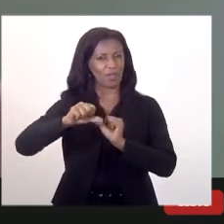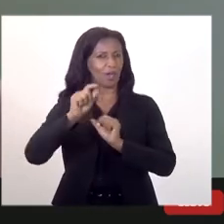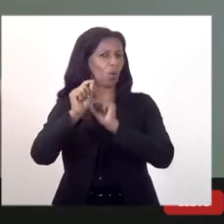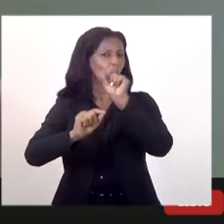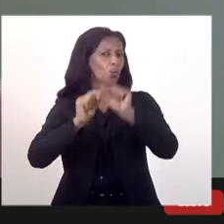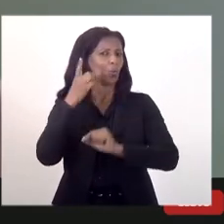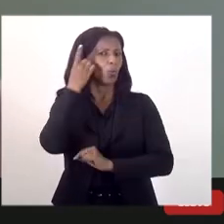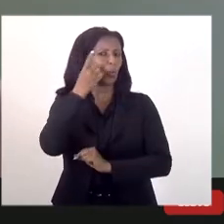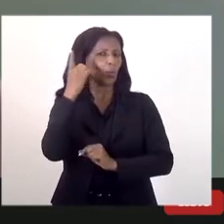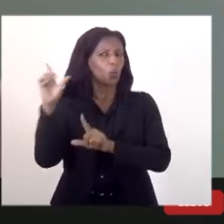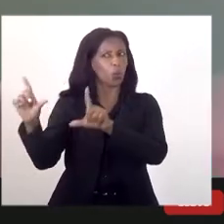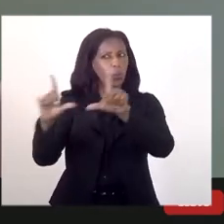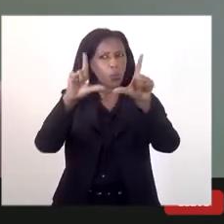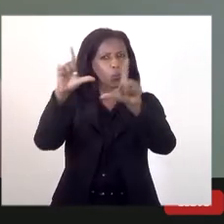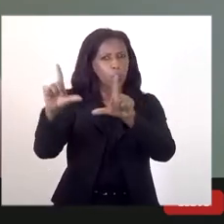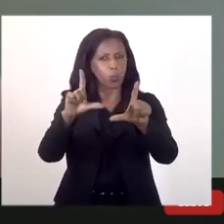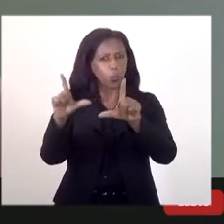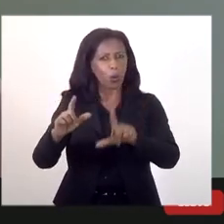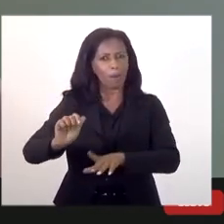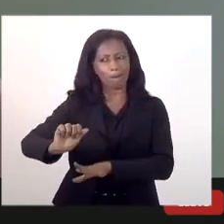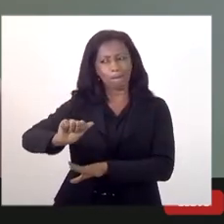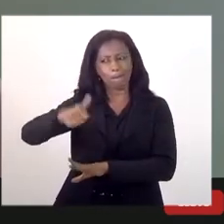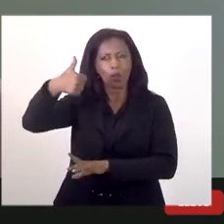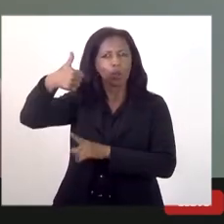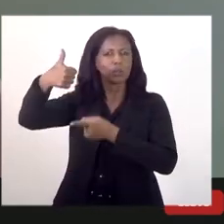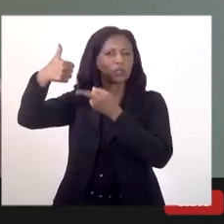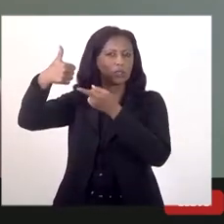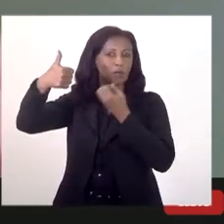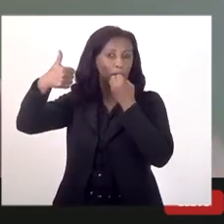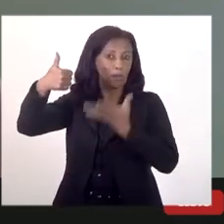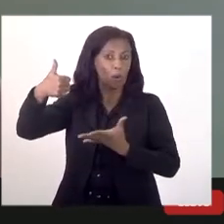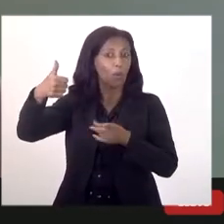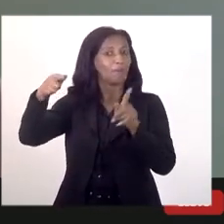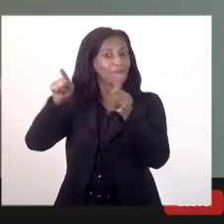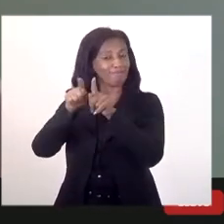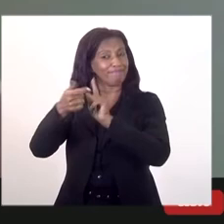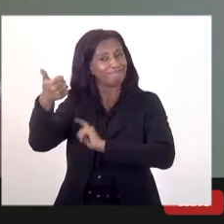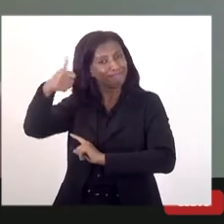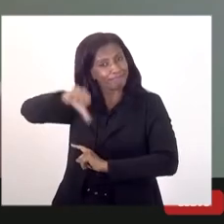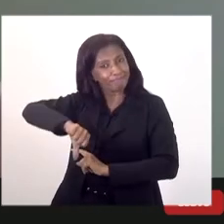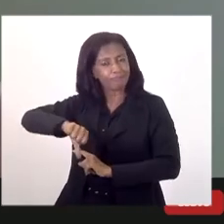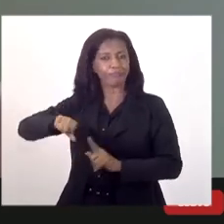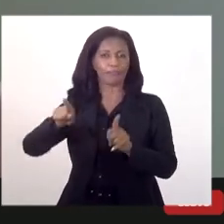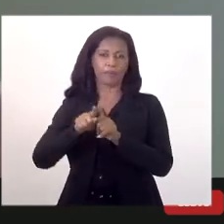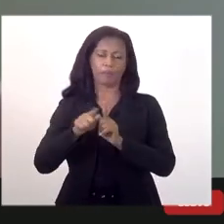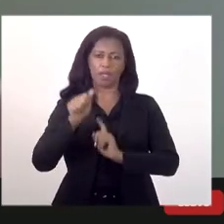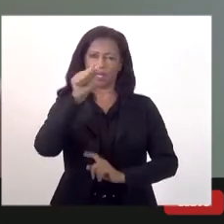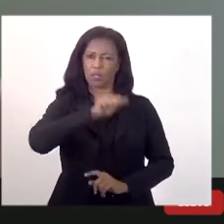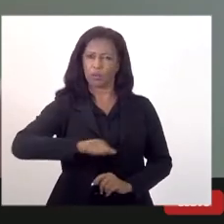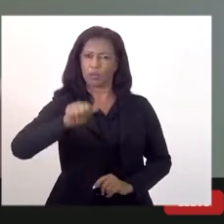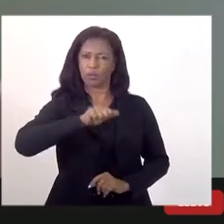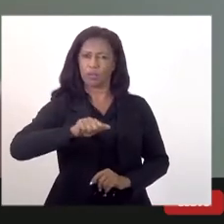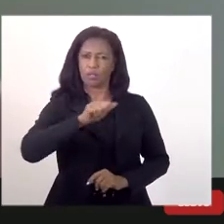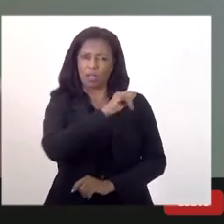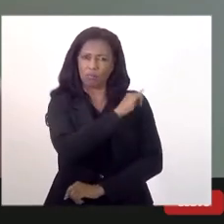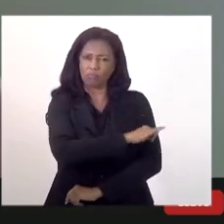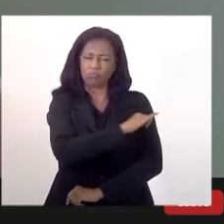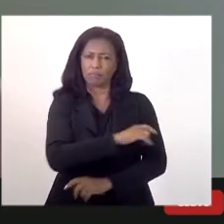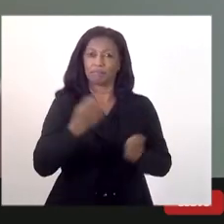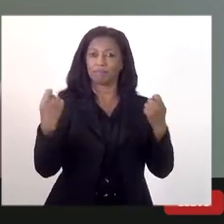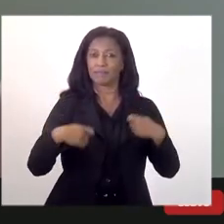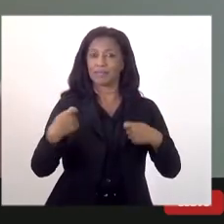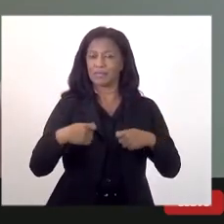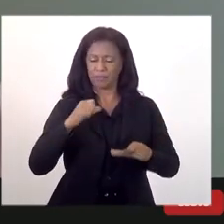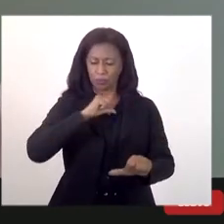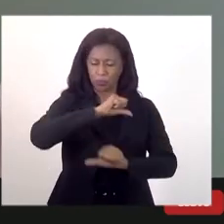aí, alguns dados positivos, mas muitos dados negativos, e a sociedade fluminense e carioca precisam